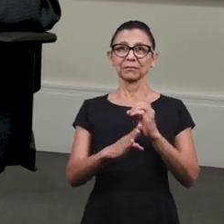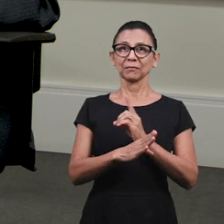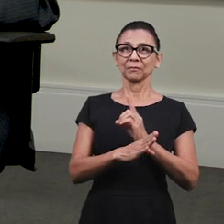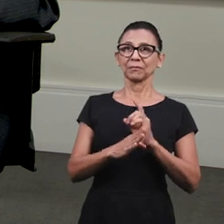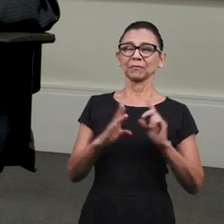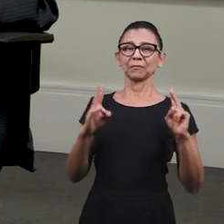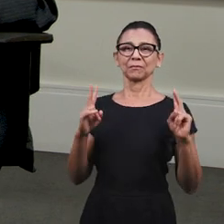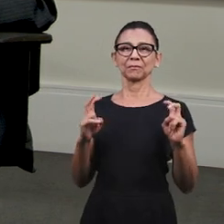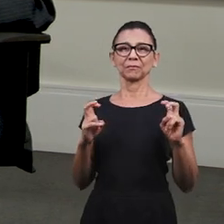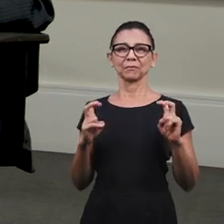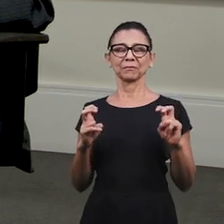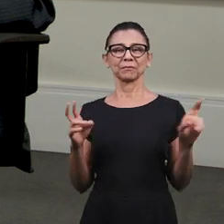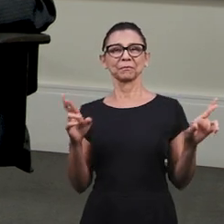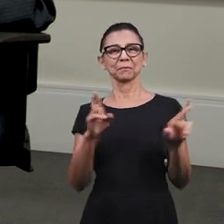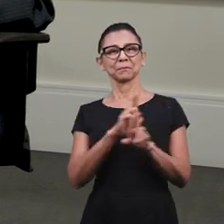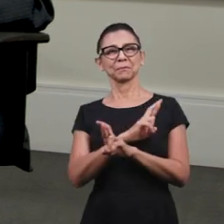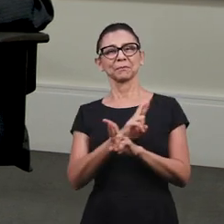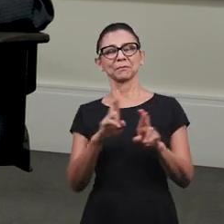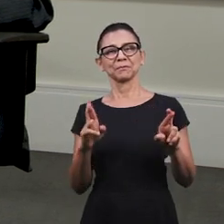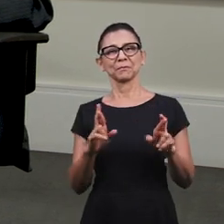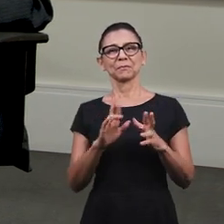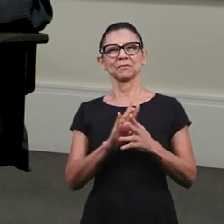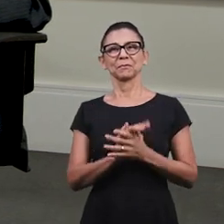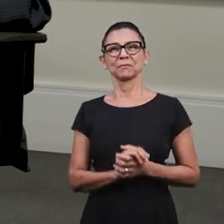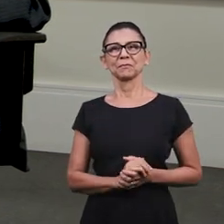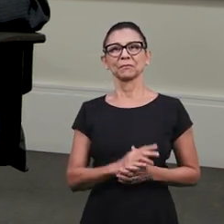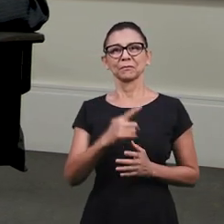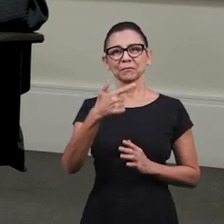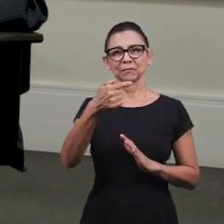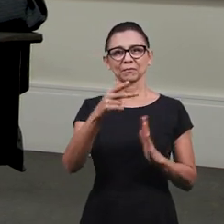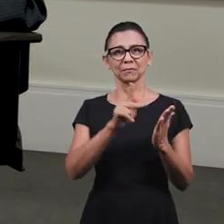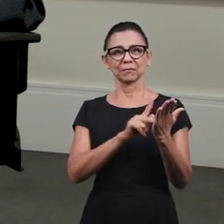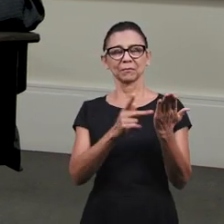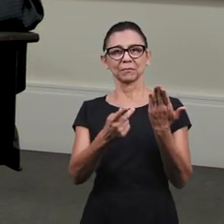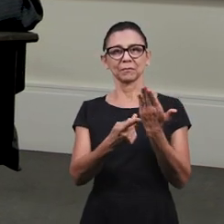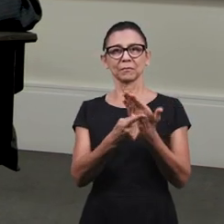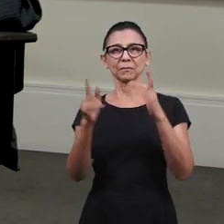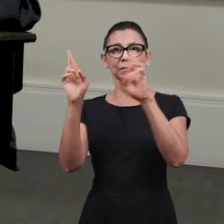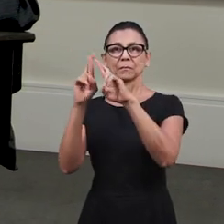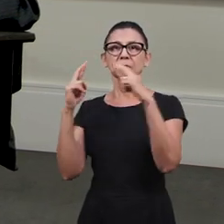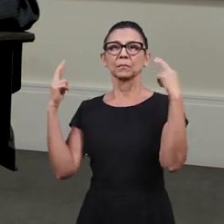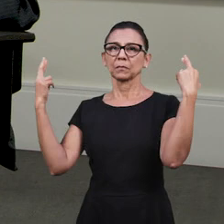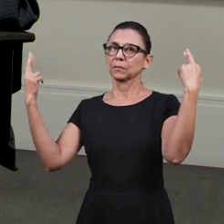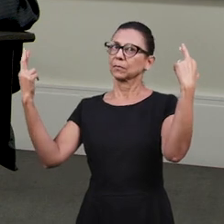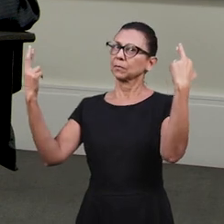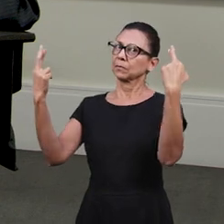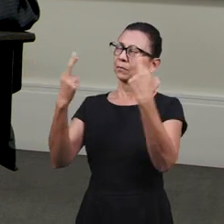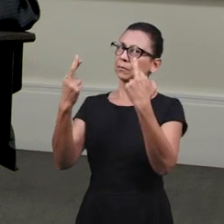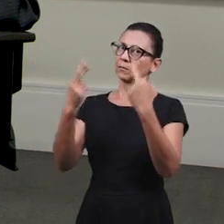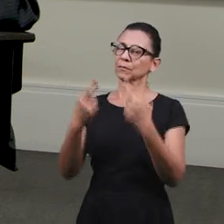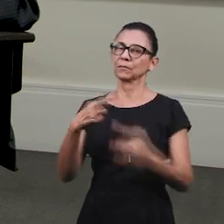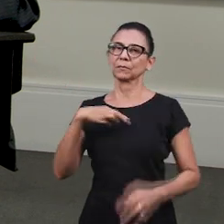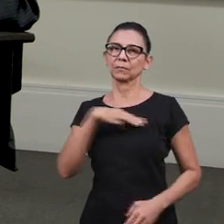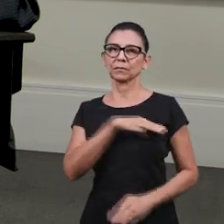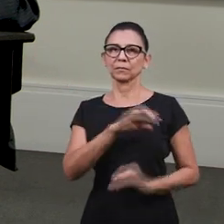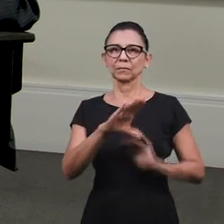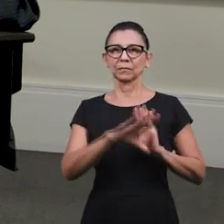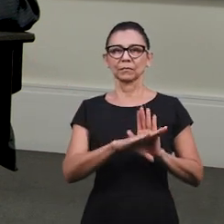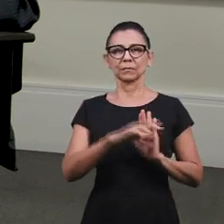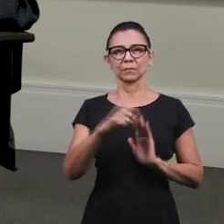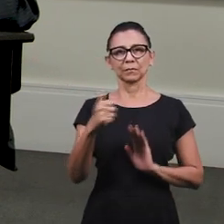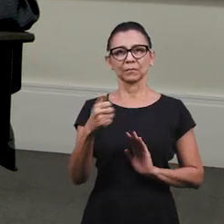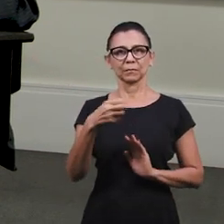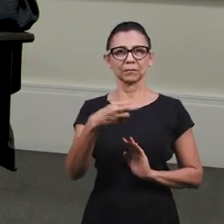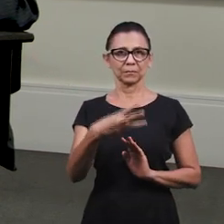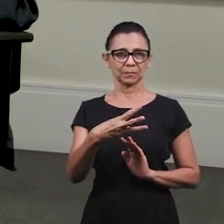Bíblica hoje, cujo tema está relacionado ainda às sete parábolas do reino, segundo o Evangelho de Mateus, no